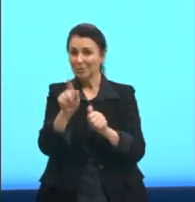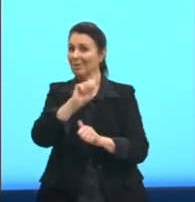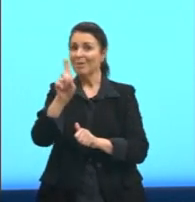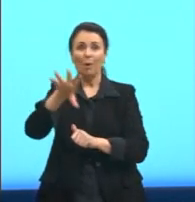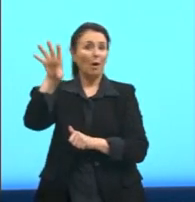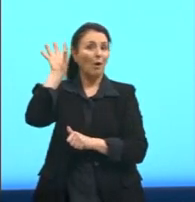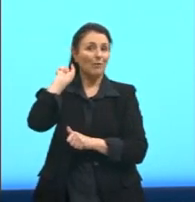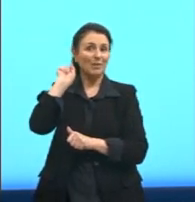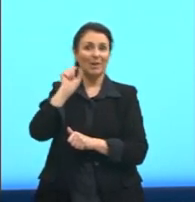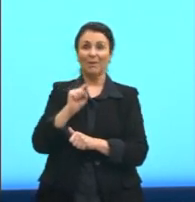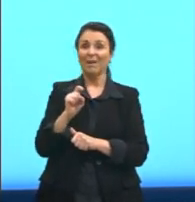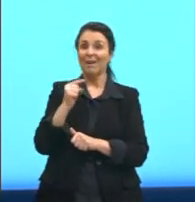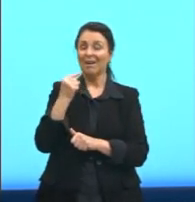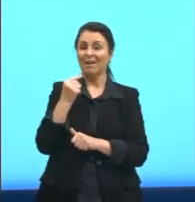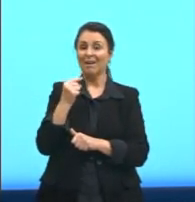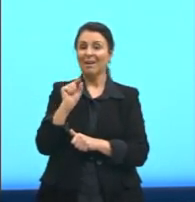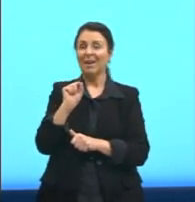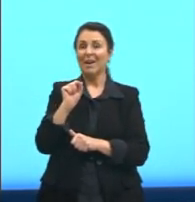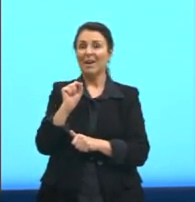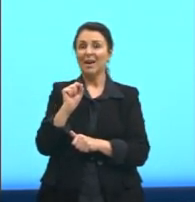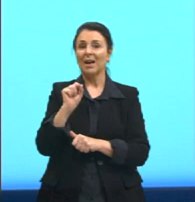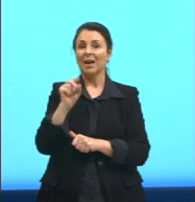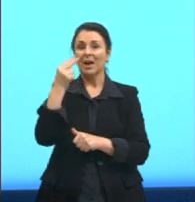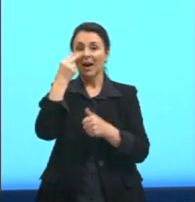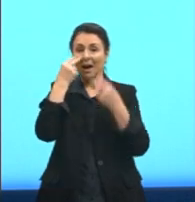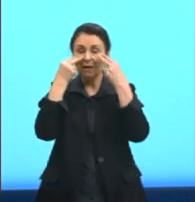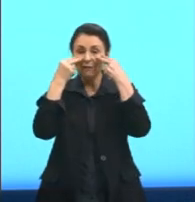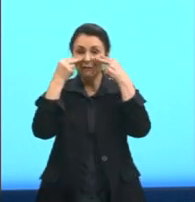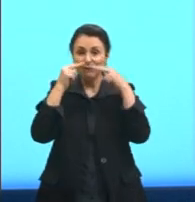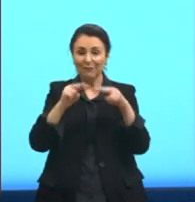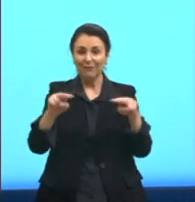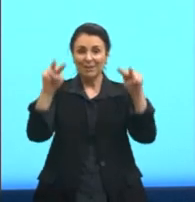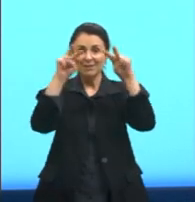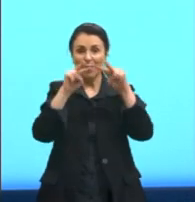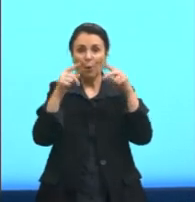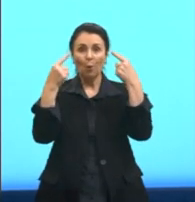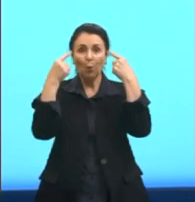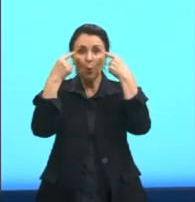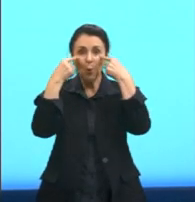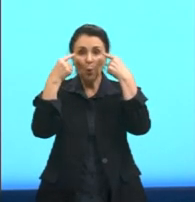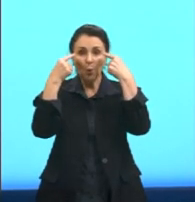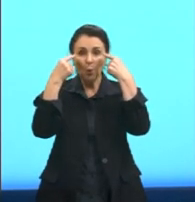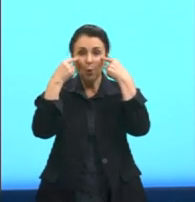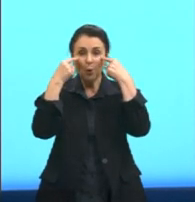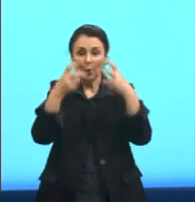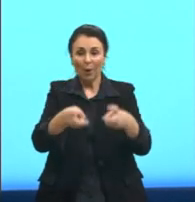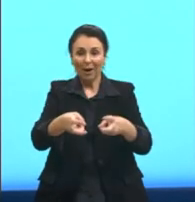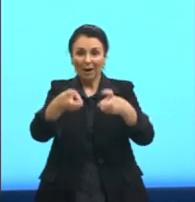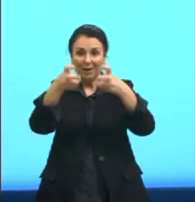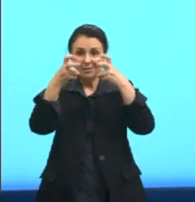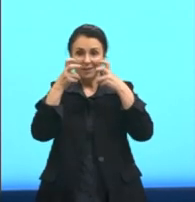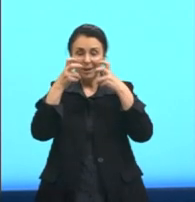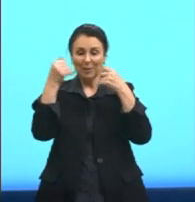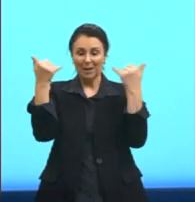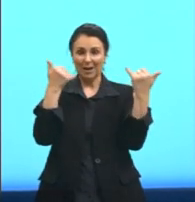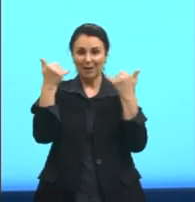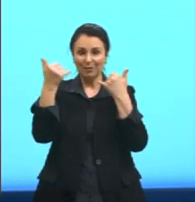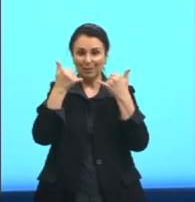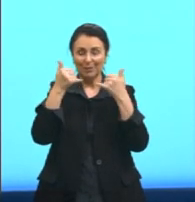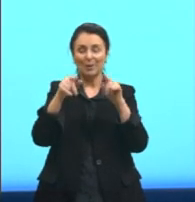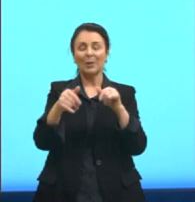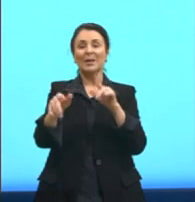visão. É através da visão, é através dos olhos que essa pessoa vai receber, então, essa